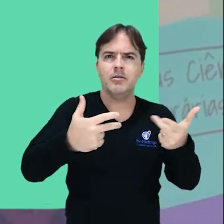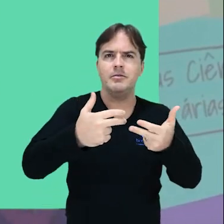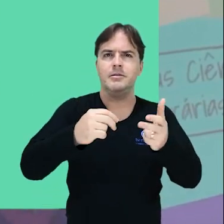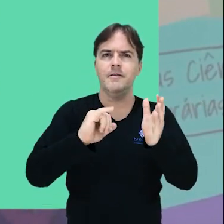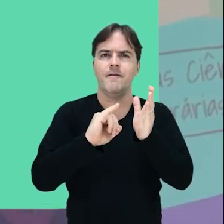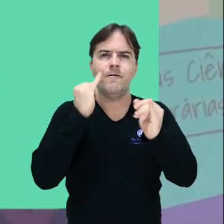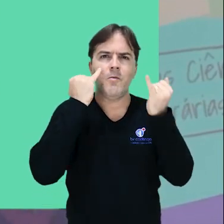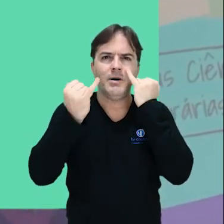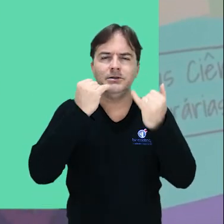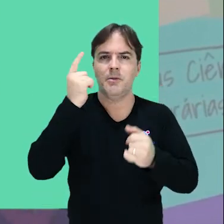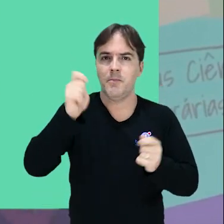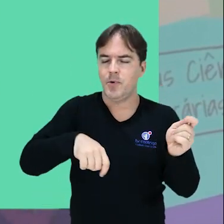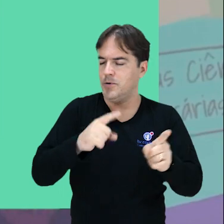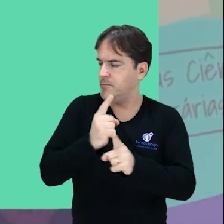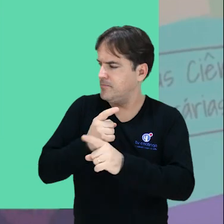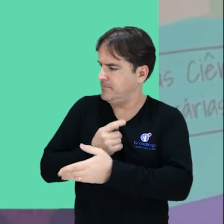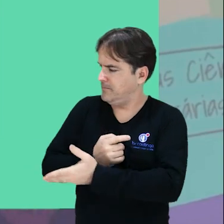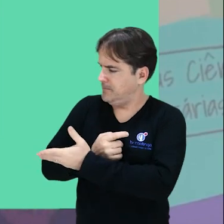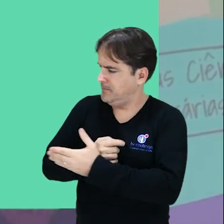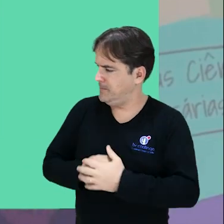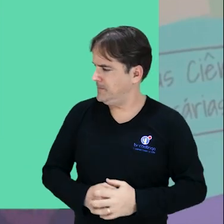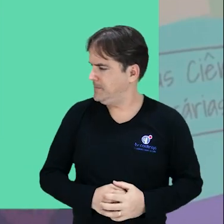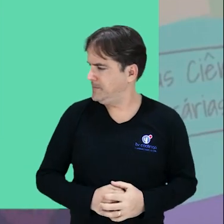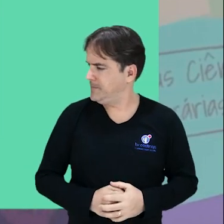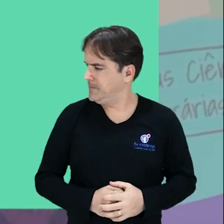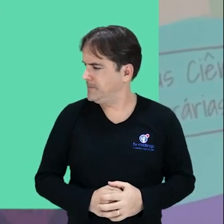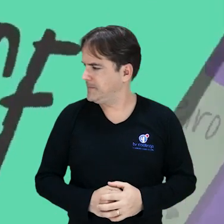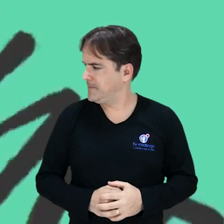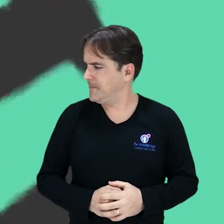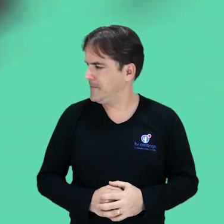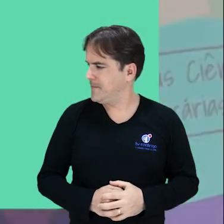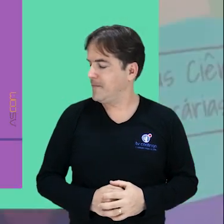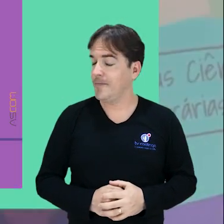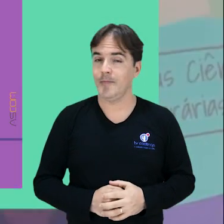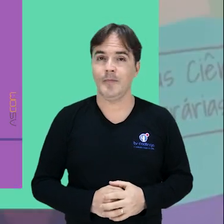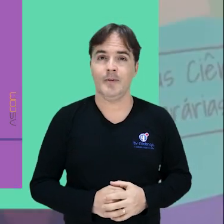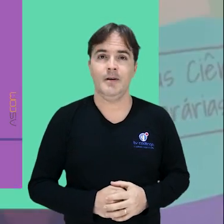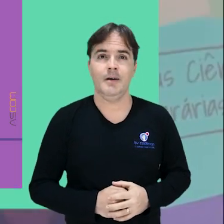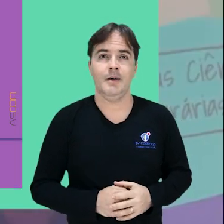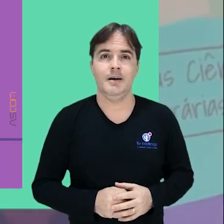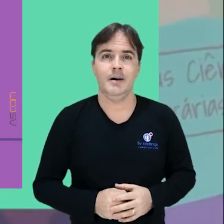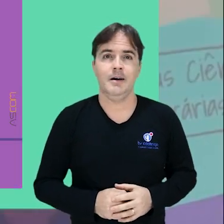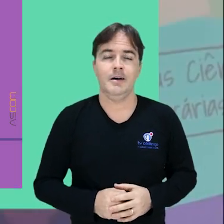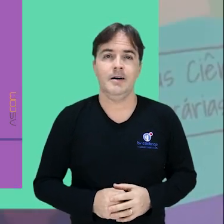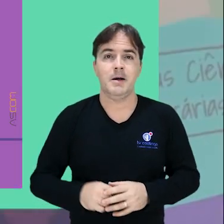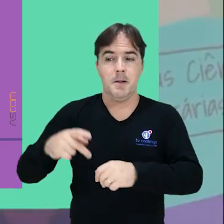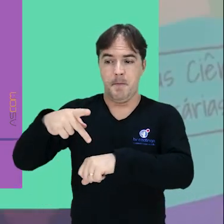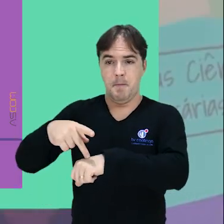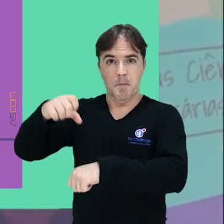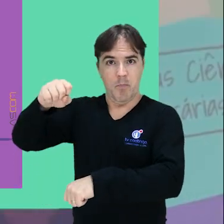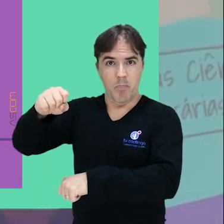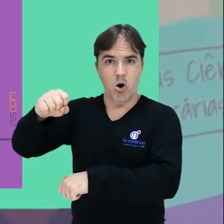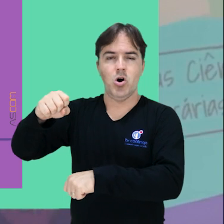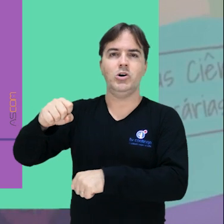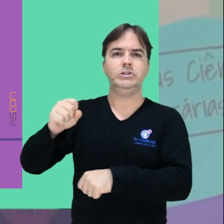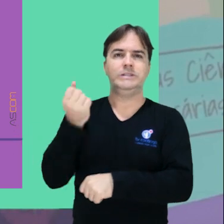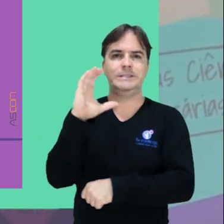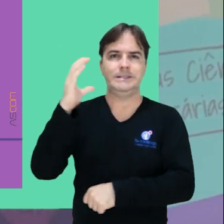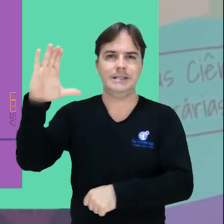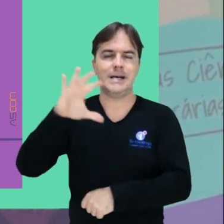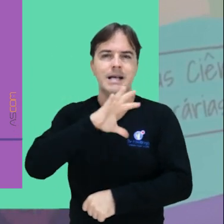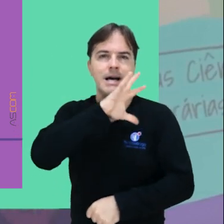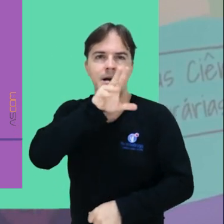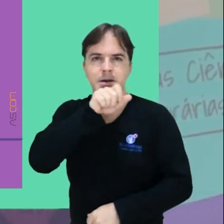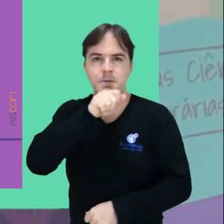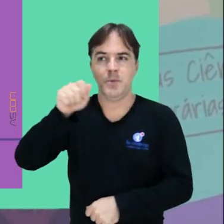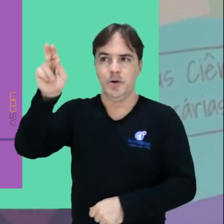.br barra Seminha 2022. O Programa de Pós-Graduação em Ciência